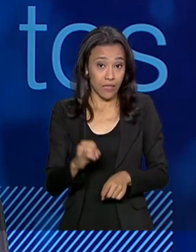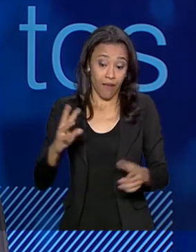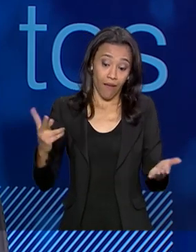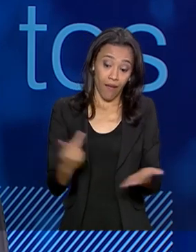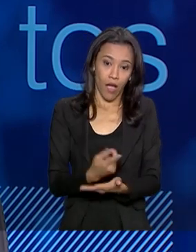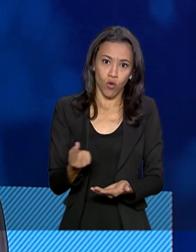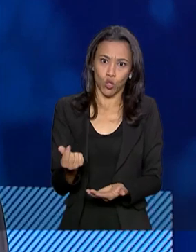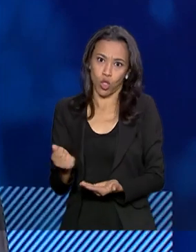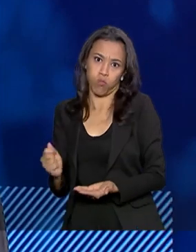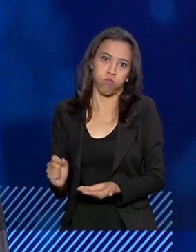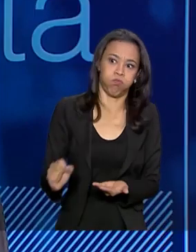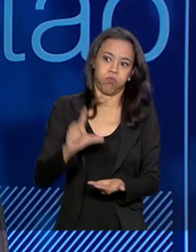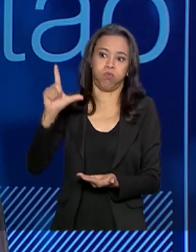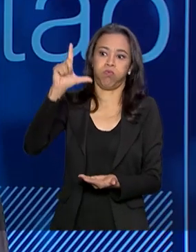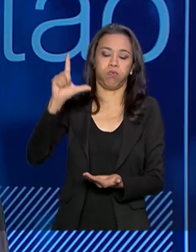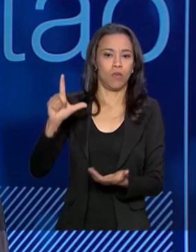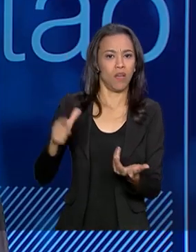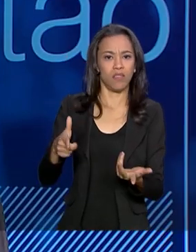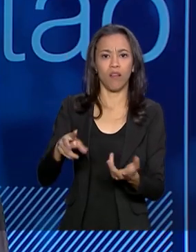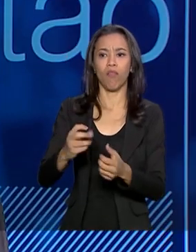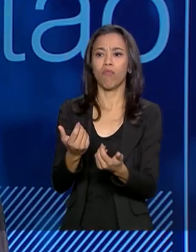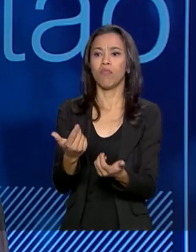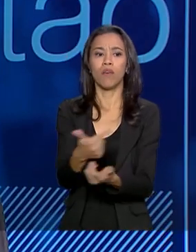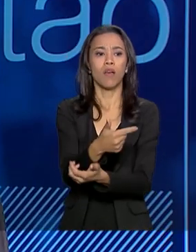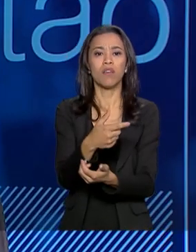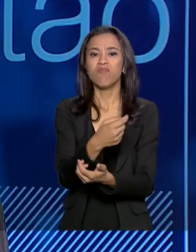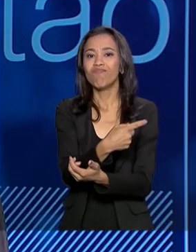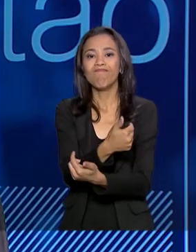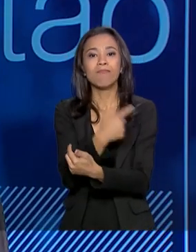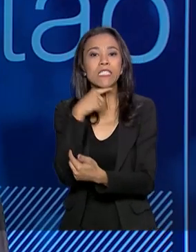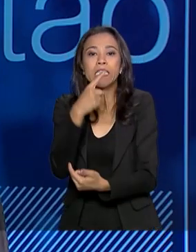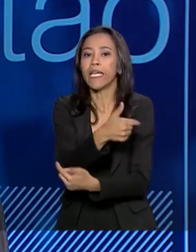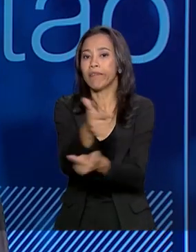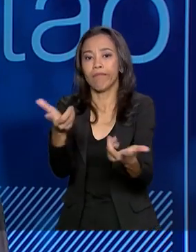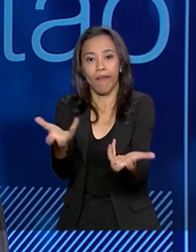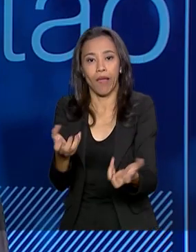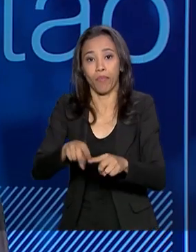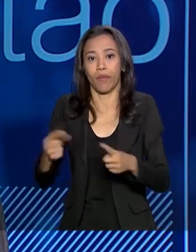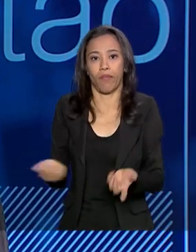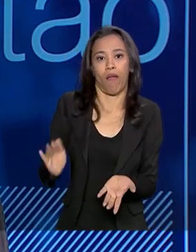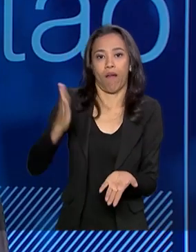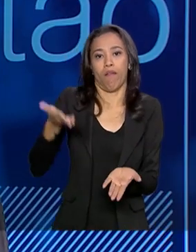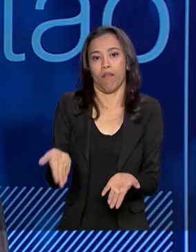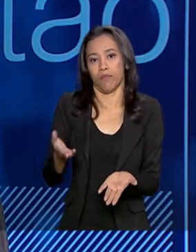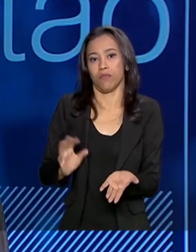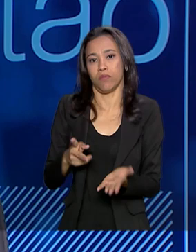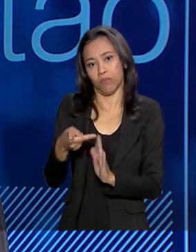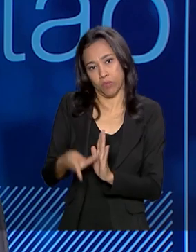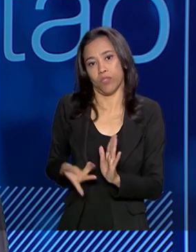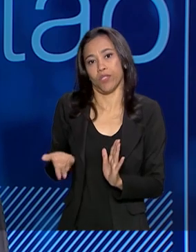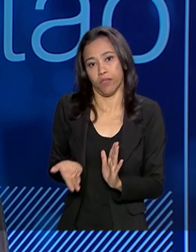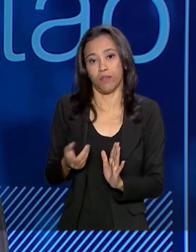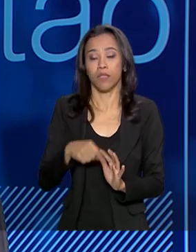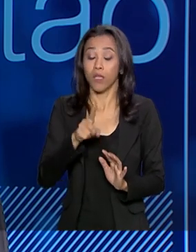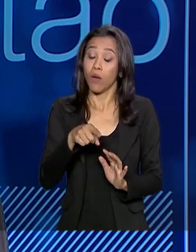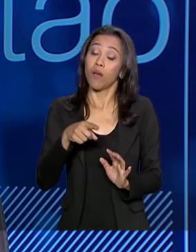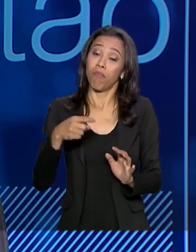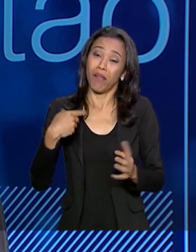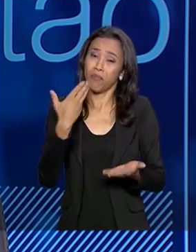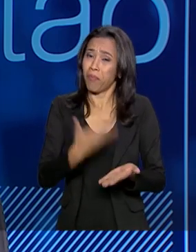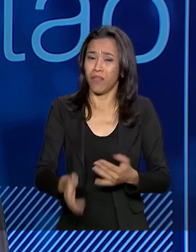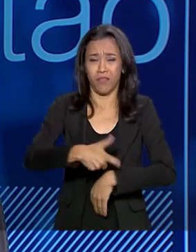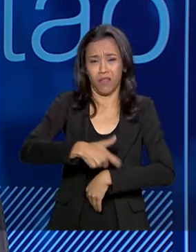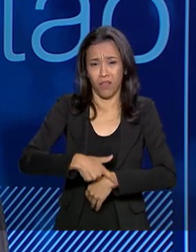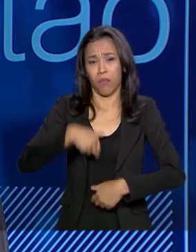a mão e cobrar demais, é possível que você tenha um leilão vazio. Então, esses estudos são muito importantes para evitar que você gaste meses de trabalho num